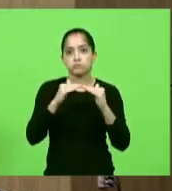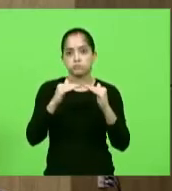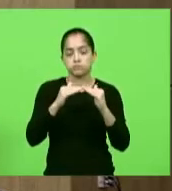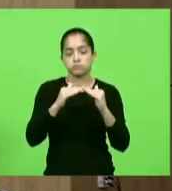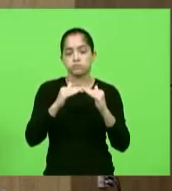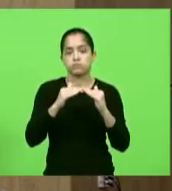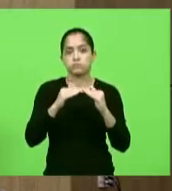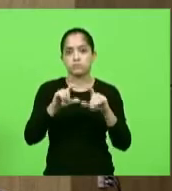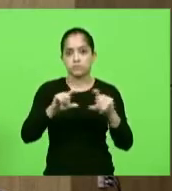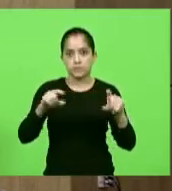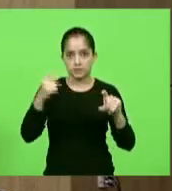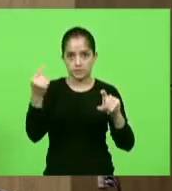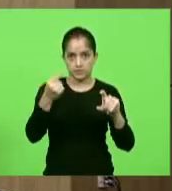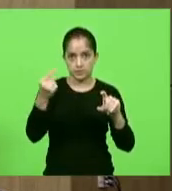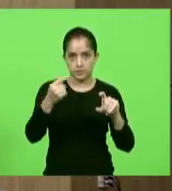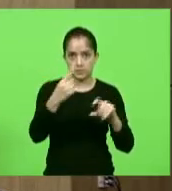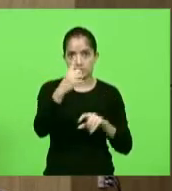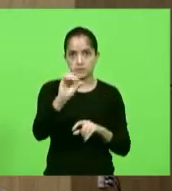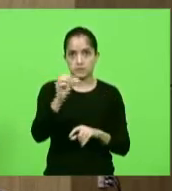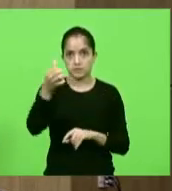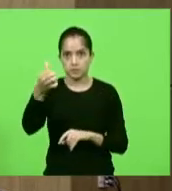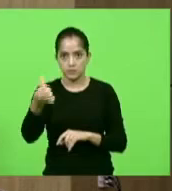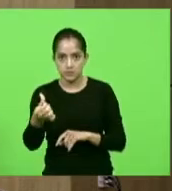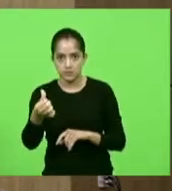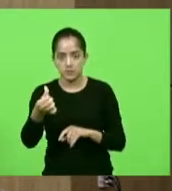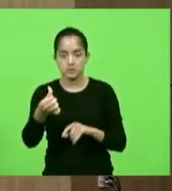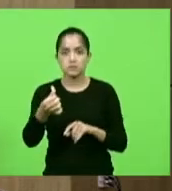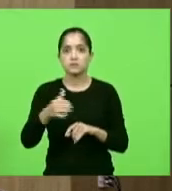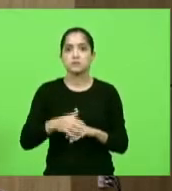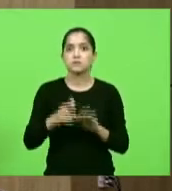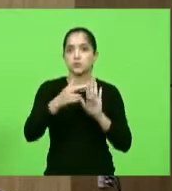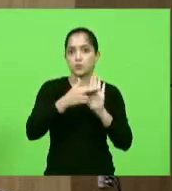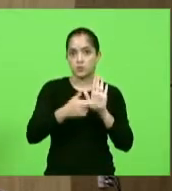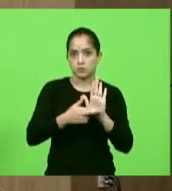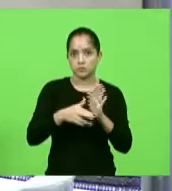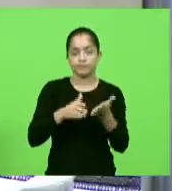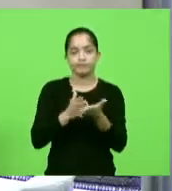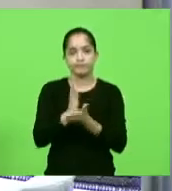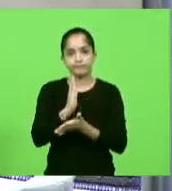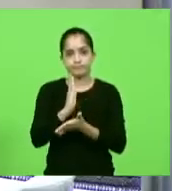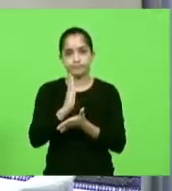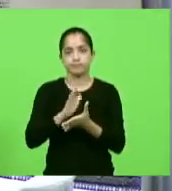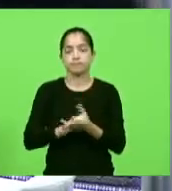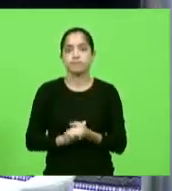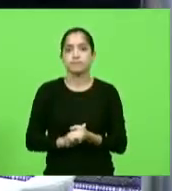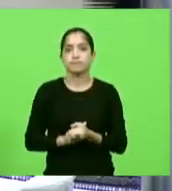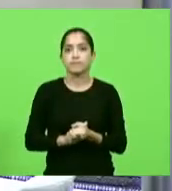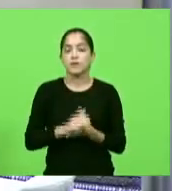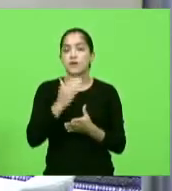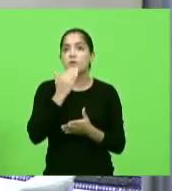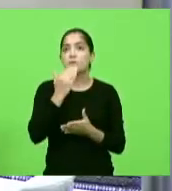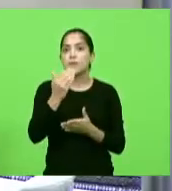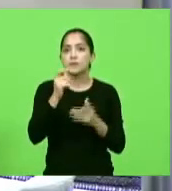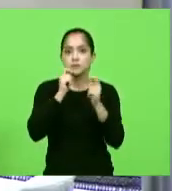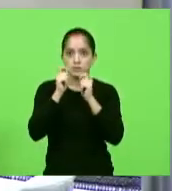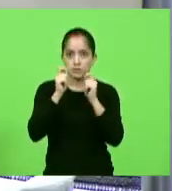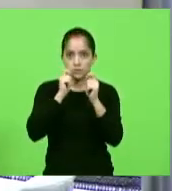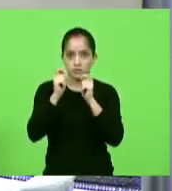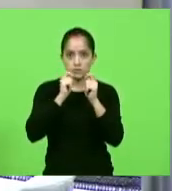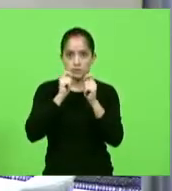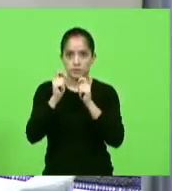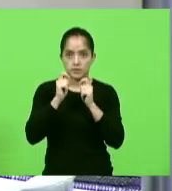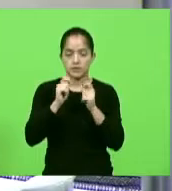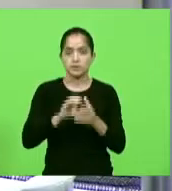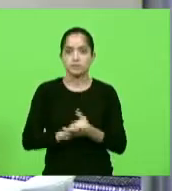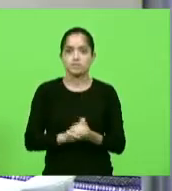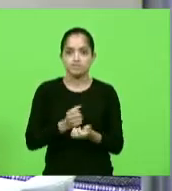primeiro do artigo número 106 do Regimento Interno, doa por aprovado. Solicito a assessoria que proceda à